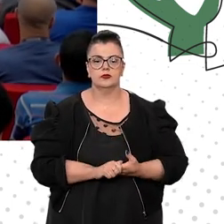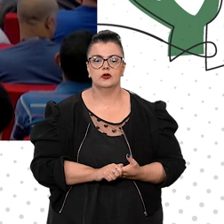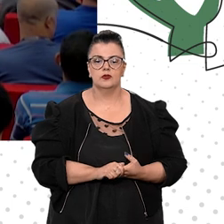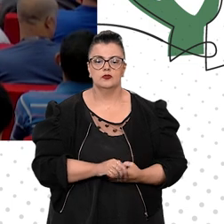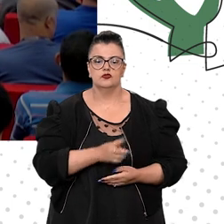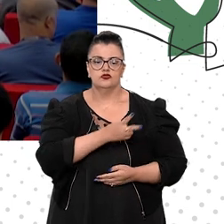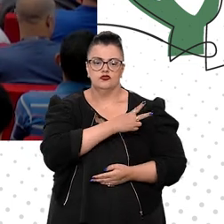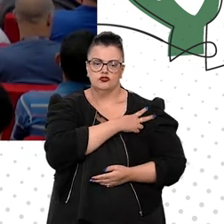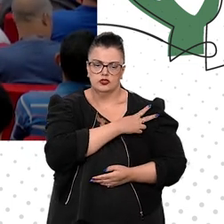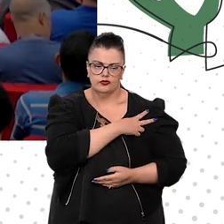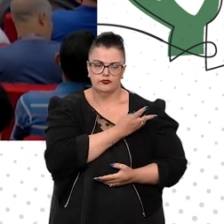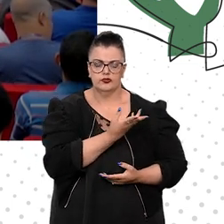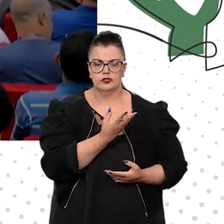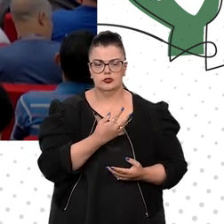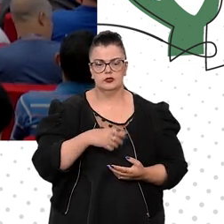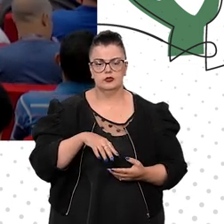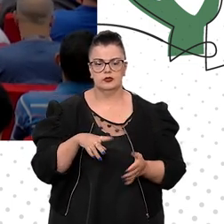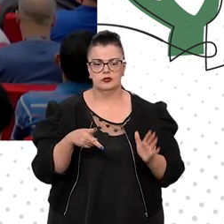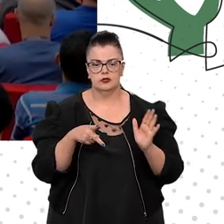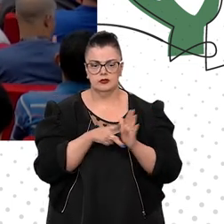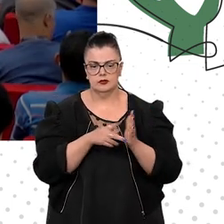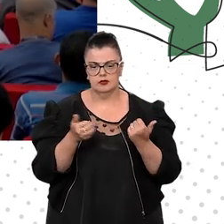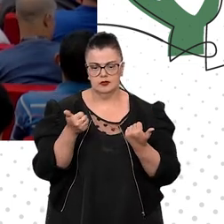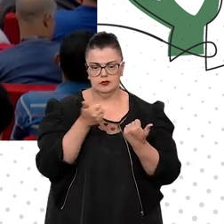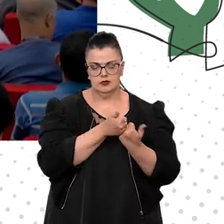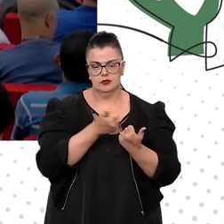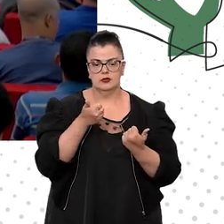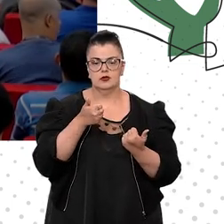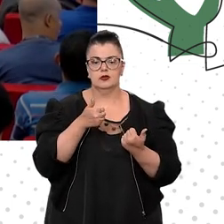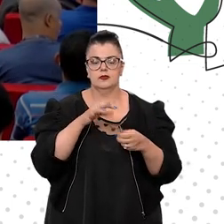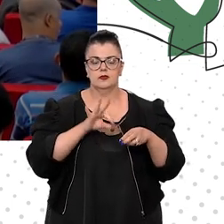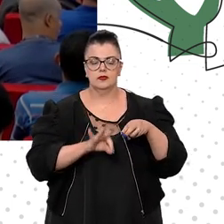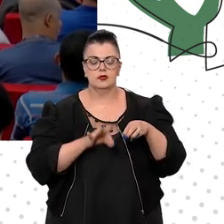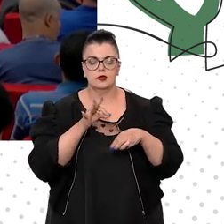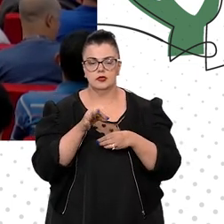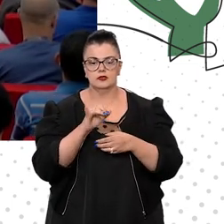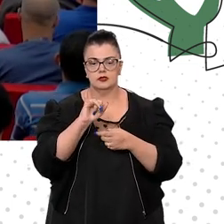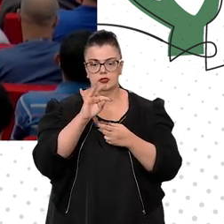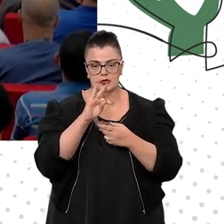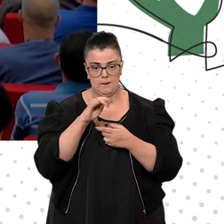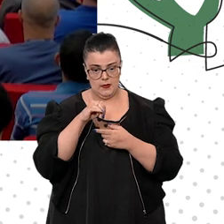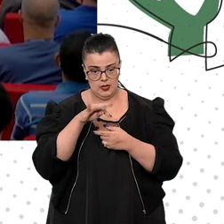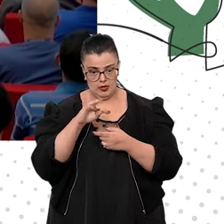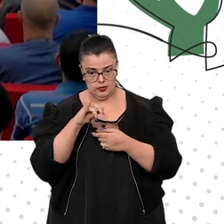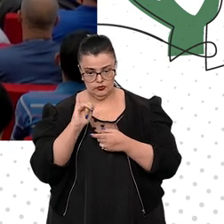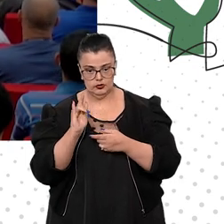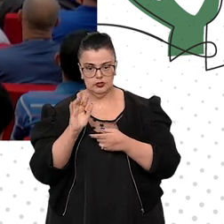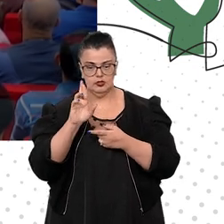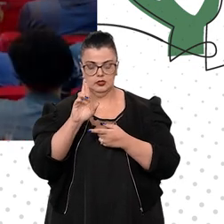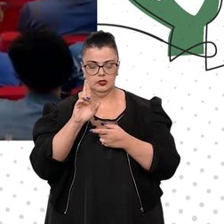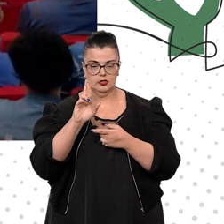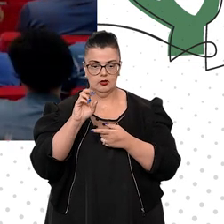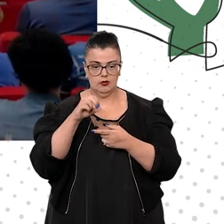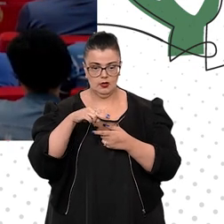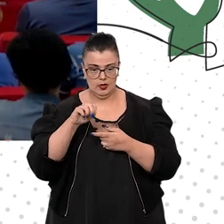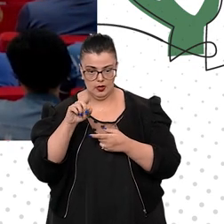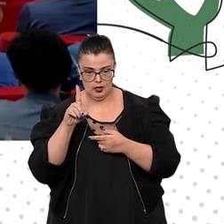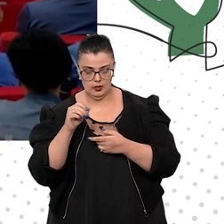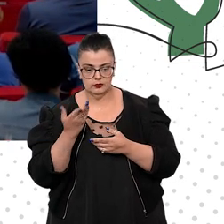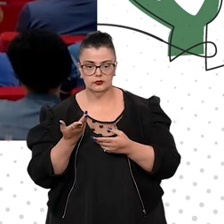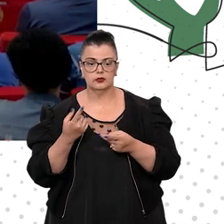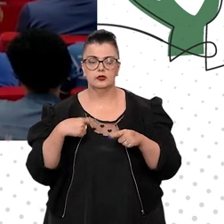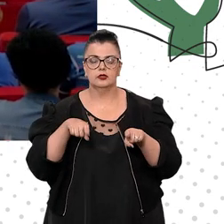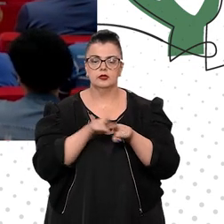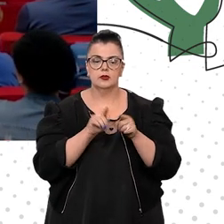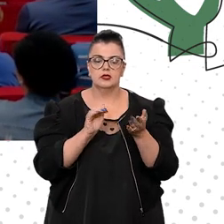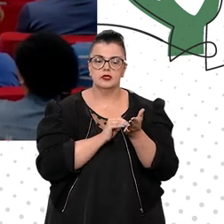internacional, o assessor-chefe, o ministro do Itamaraty, Arnaldo de Baena Fernandes, o secretário de